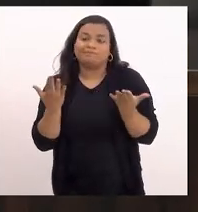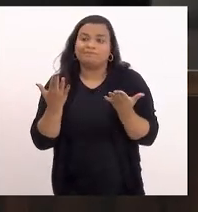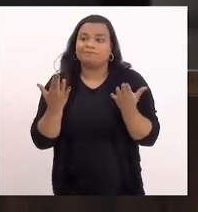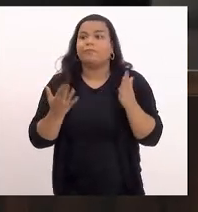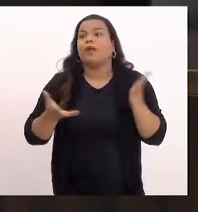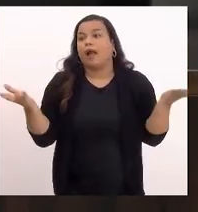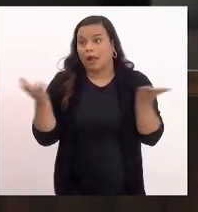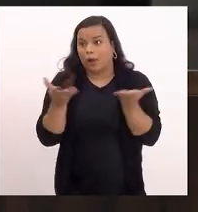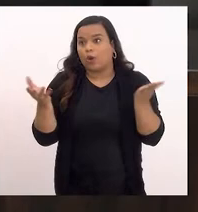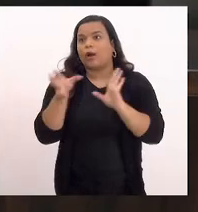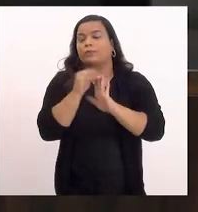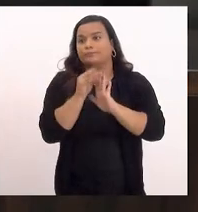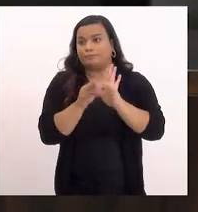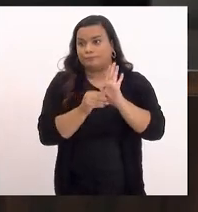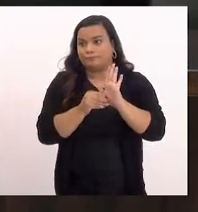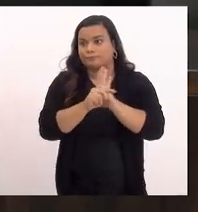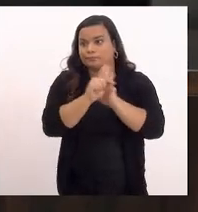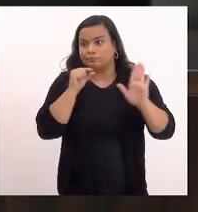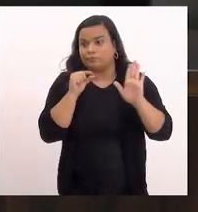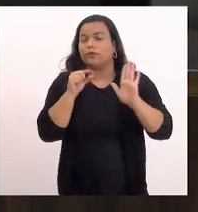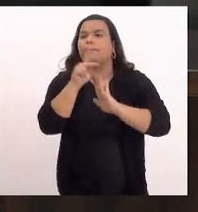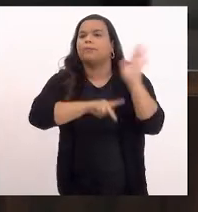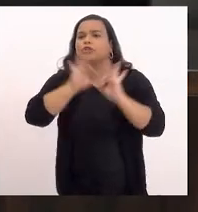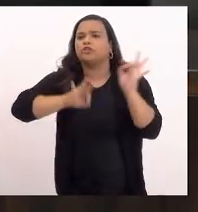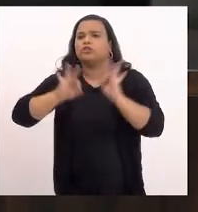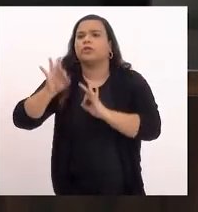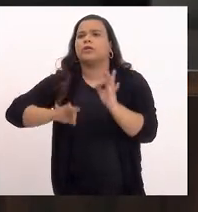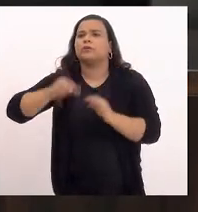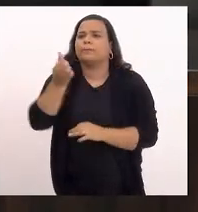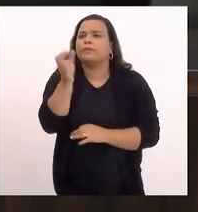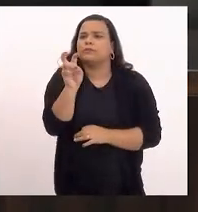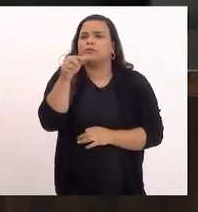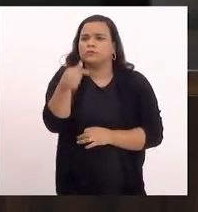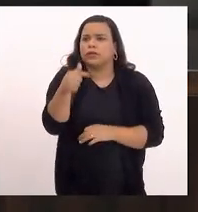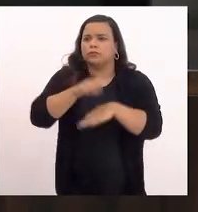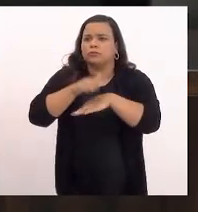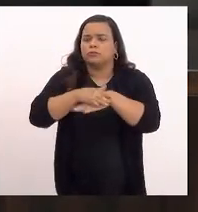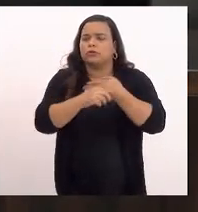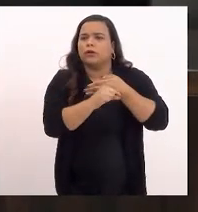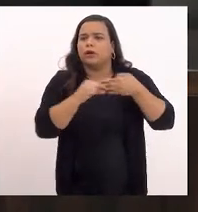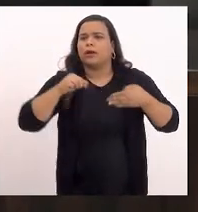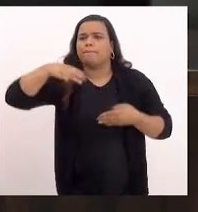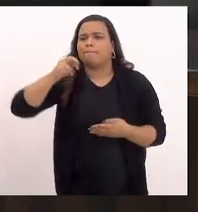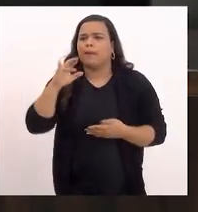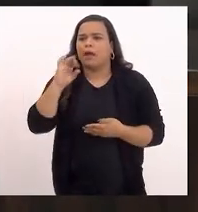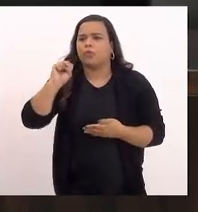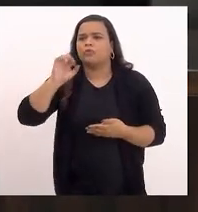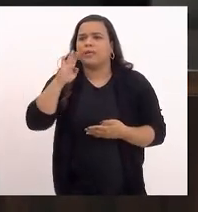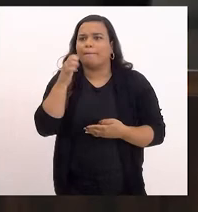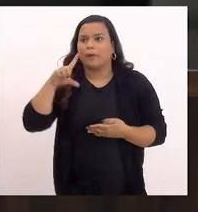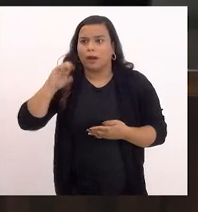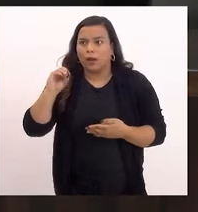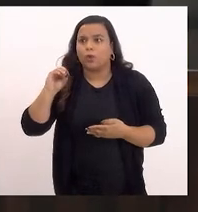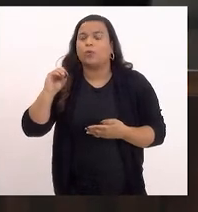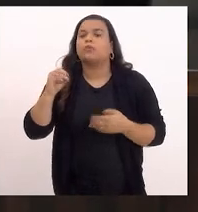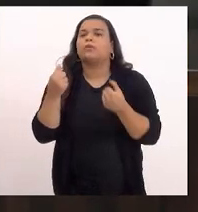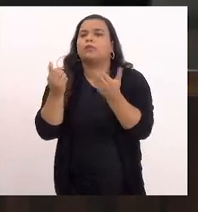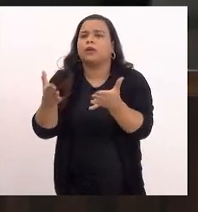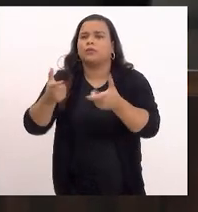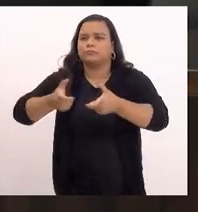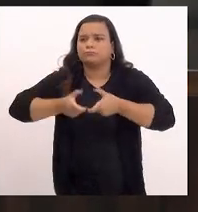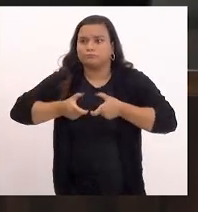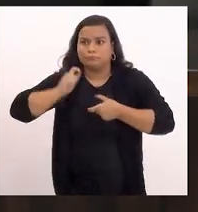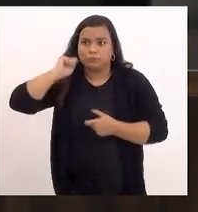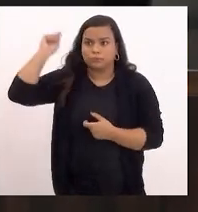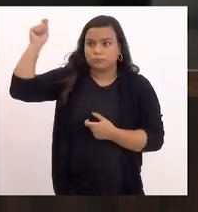pauta. Projeto de resolução 65721, de autoria do deputado Marcos Abraão, concede medalha tiradente respectivo diploma ao ilustríssimo senhor